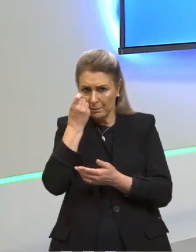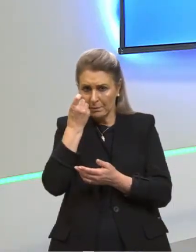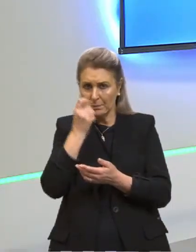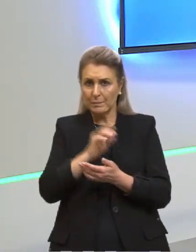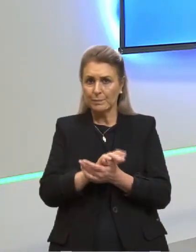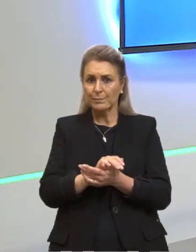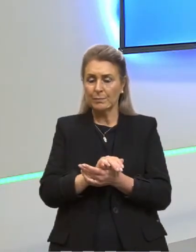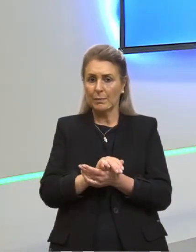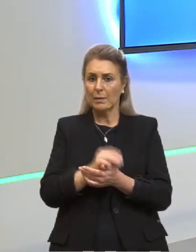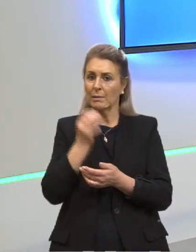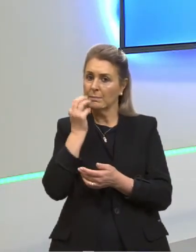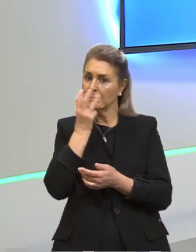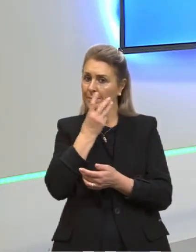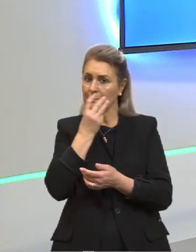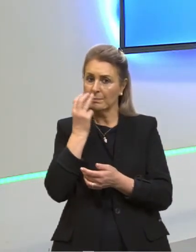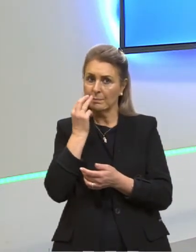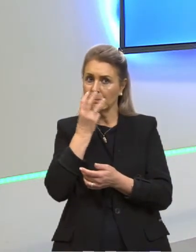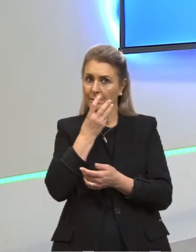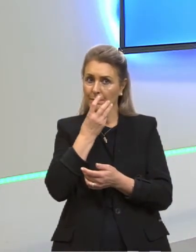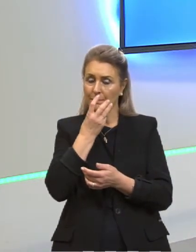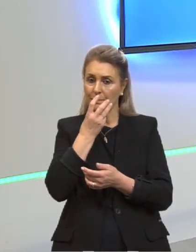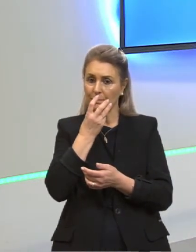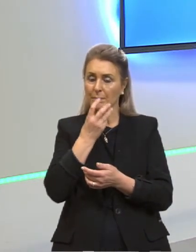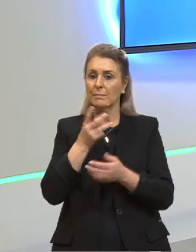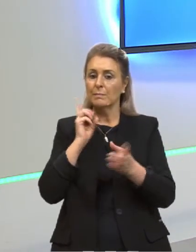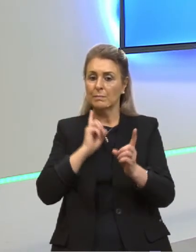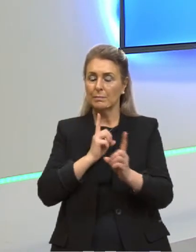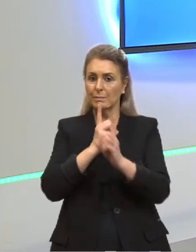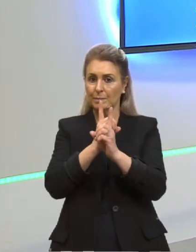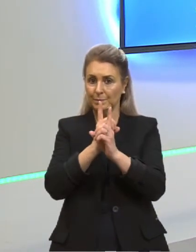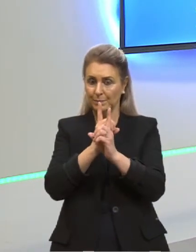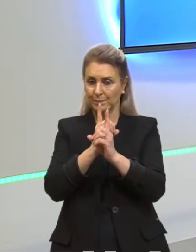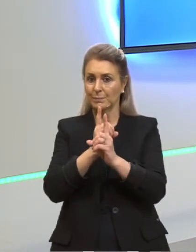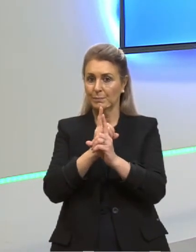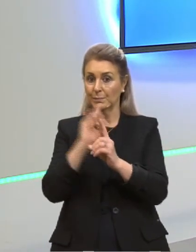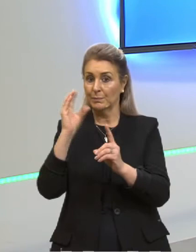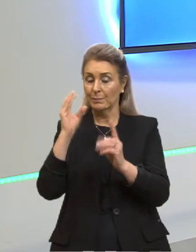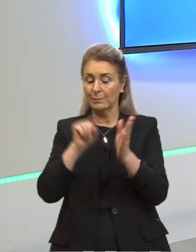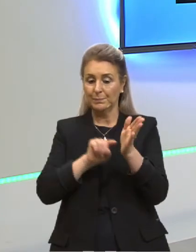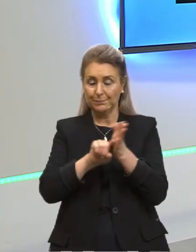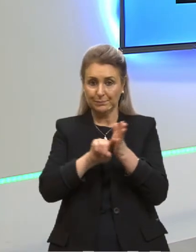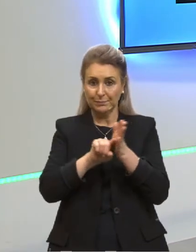o Planck, gente, quando descobriu, quando ele resolveu esse problema